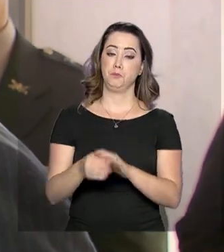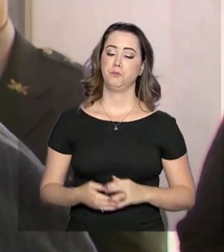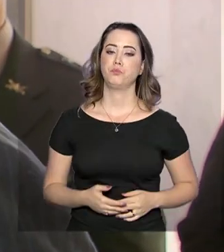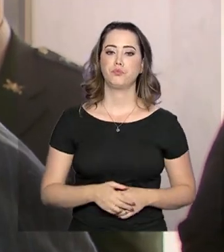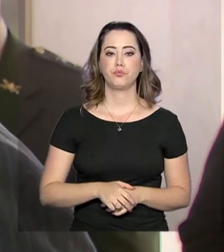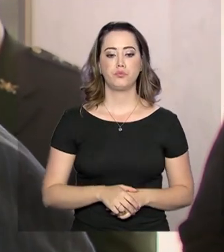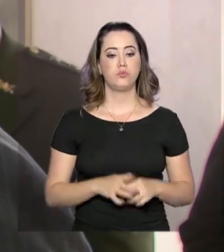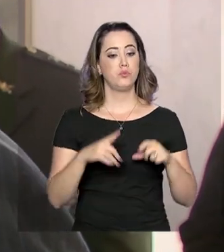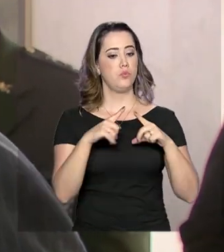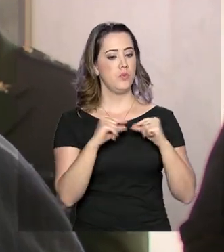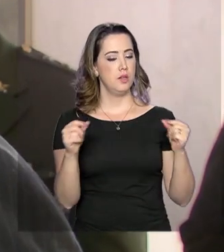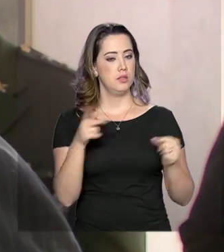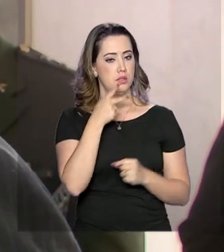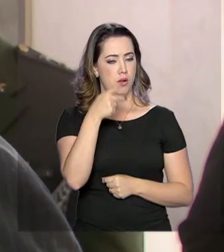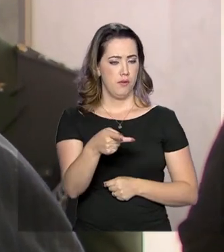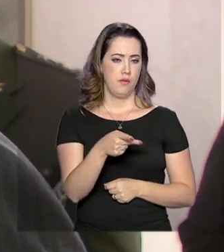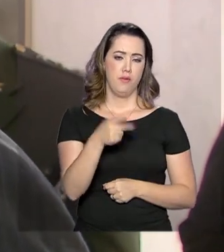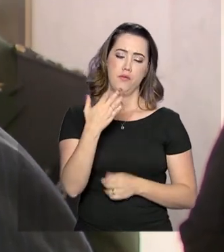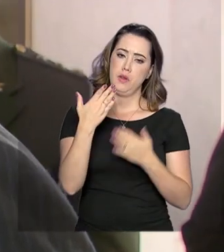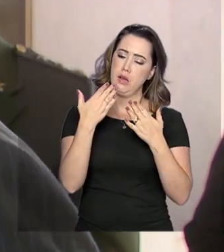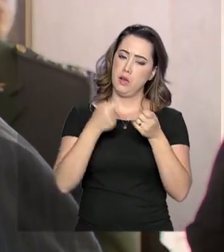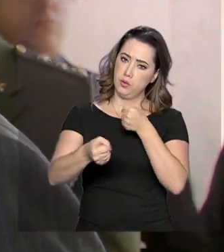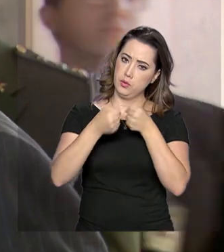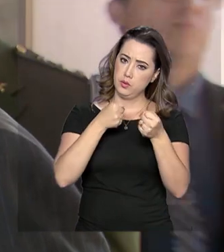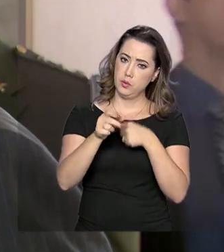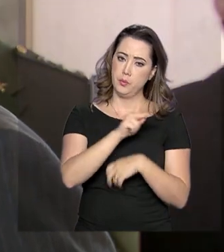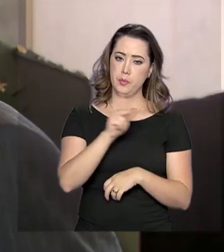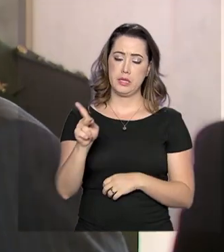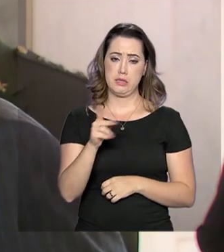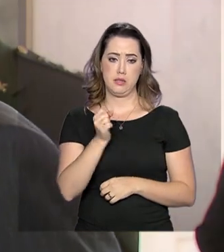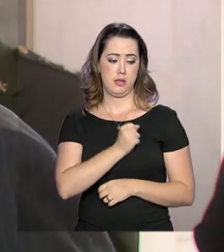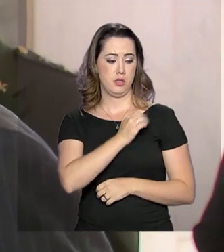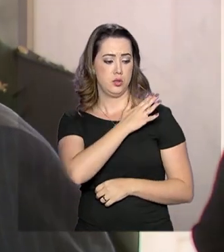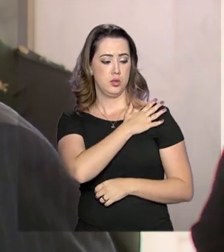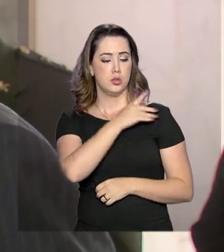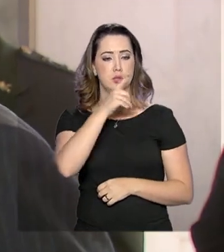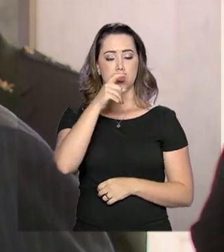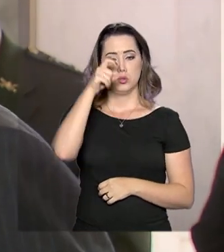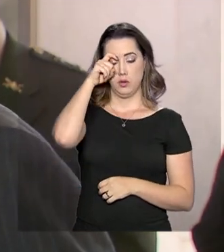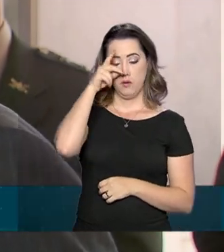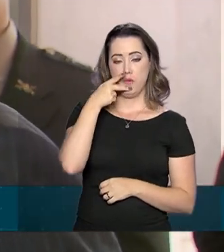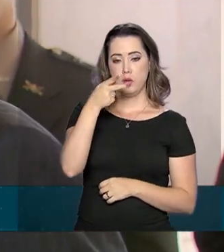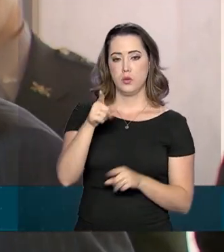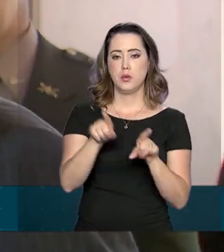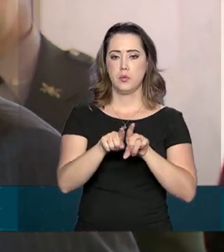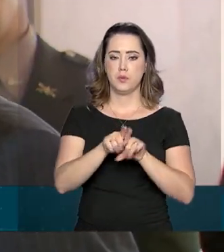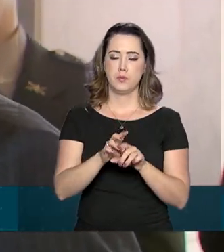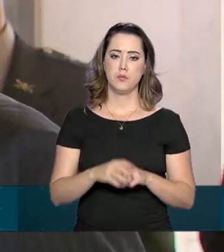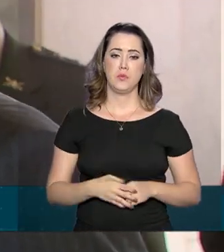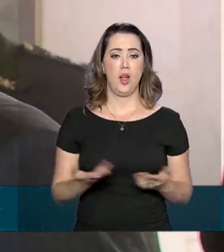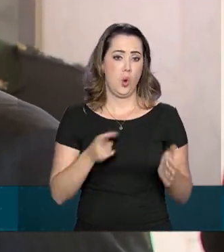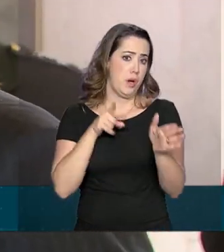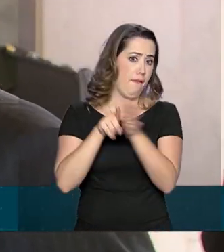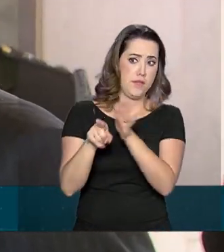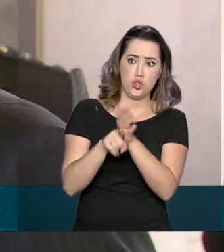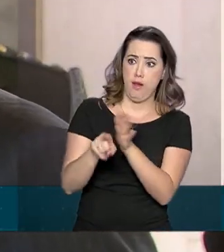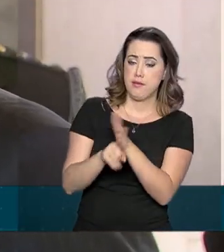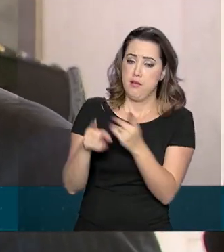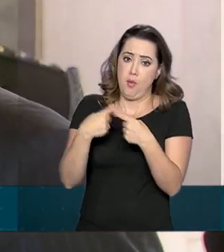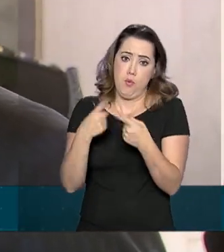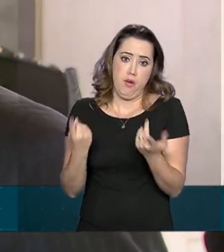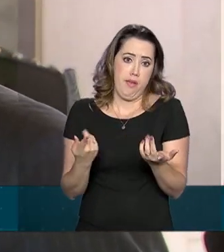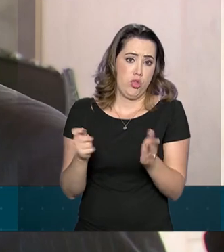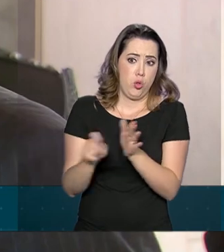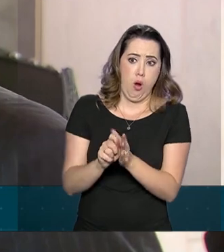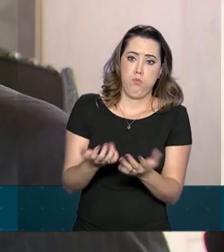ao falar com a imprensa, o presidente em exercício também comentou o caso. Agora é investigação, porque é óbvio pela quantidade de droga que o cara está